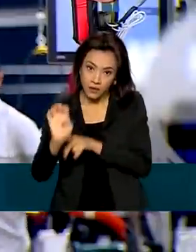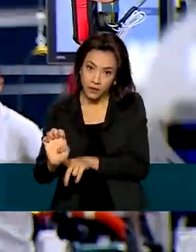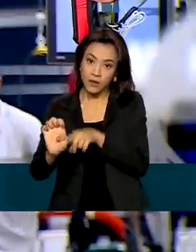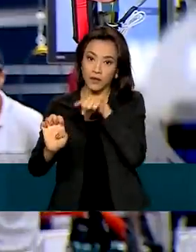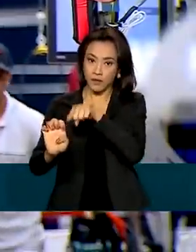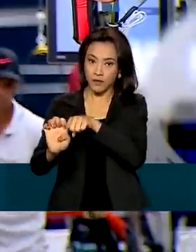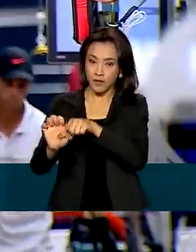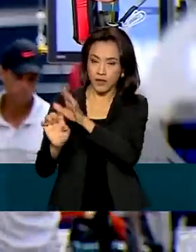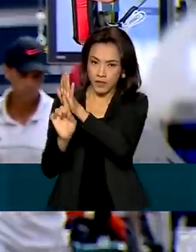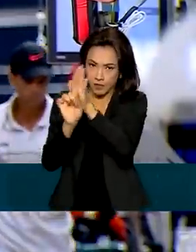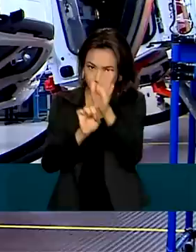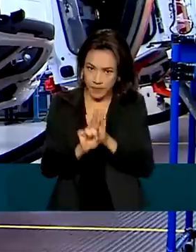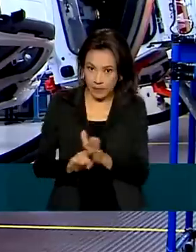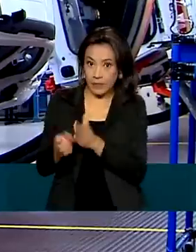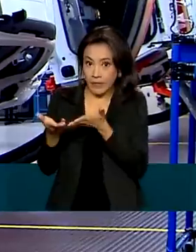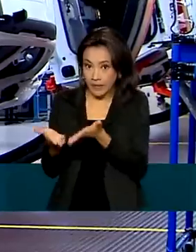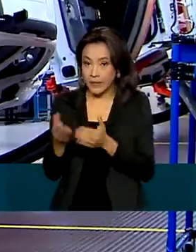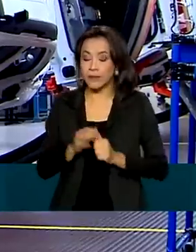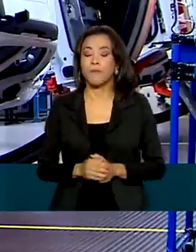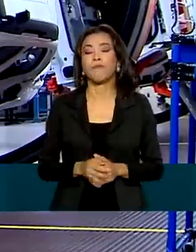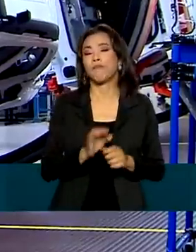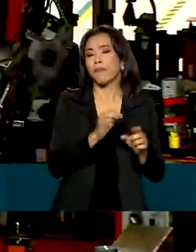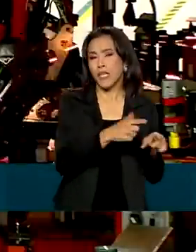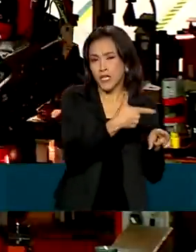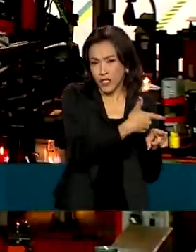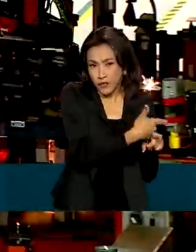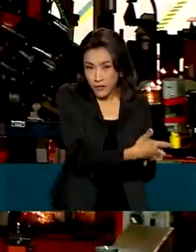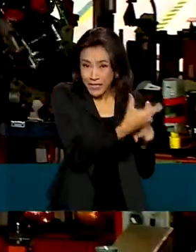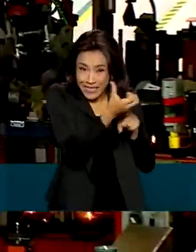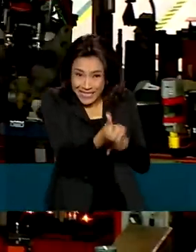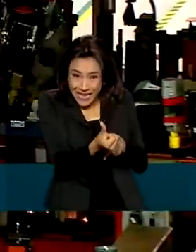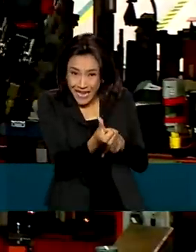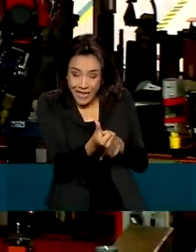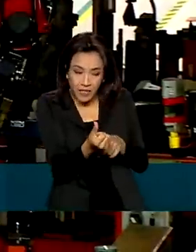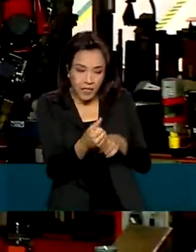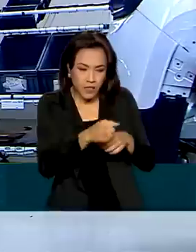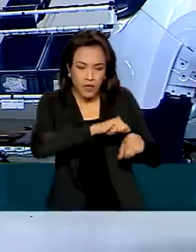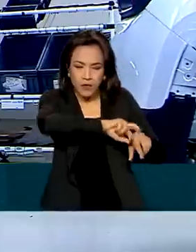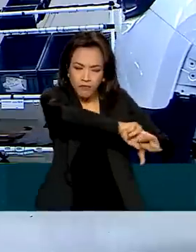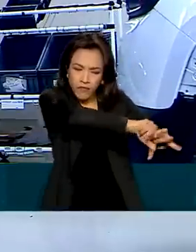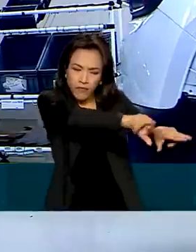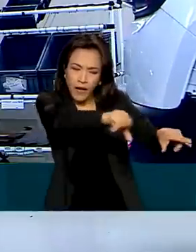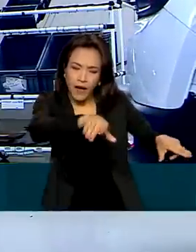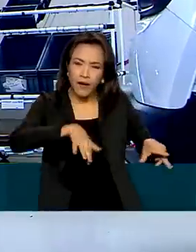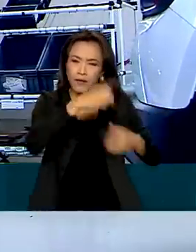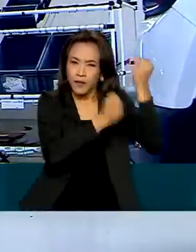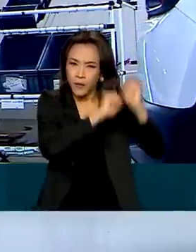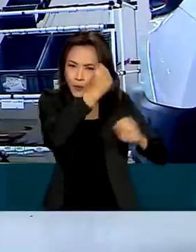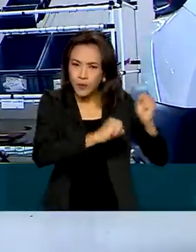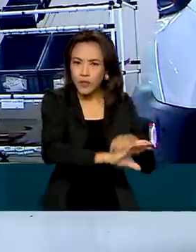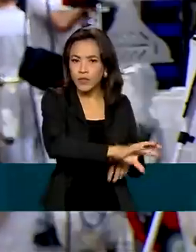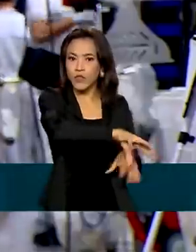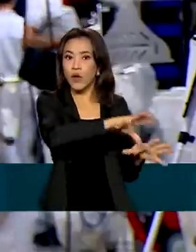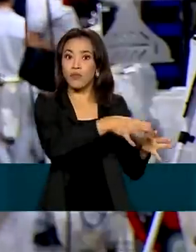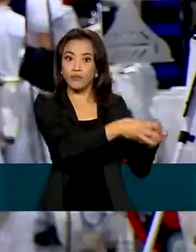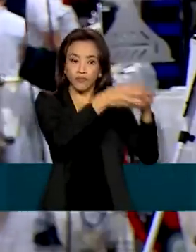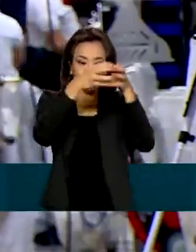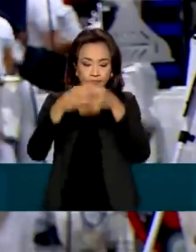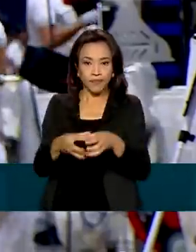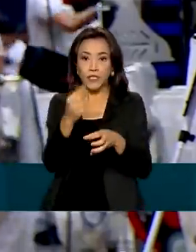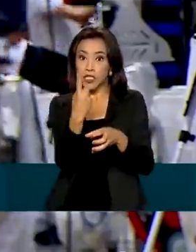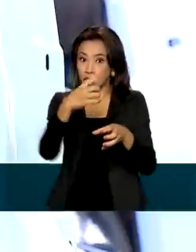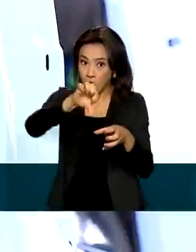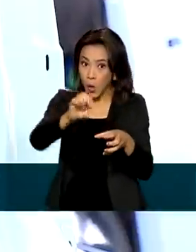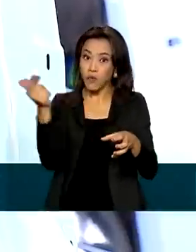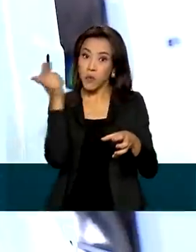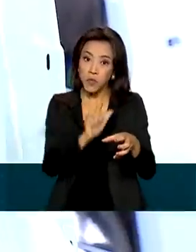de Geografia e Estatística. 19 das 26 atividades industriais pesquisadas apontaram avanço